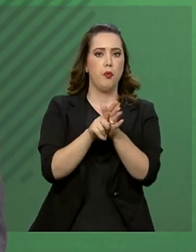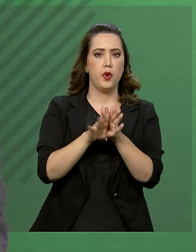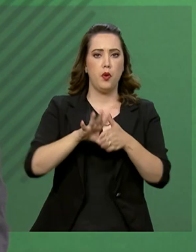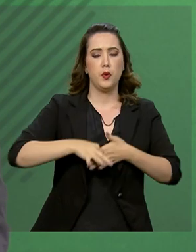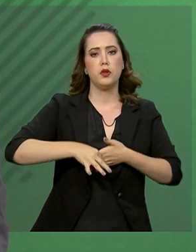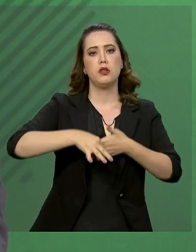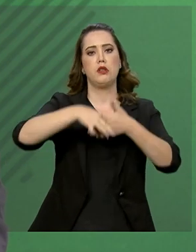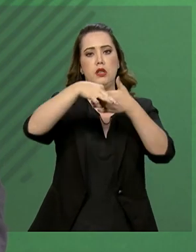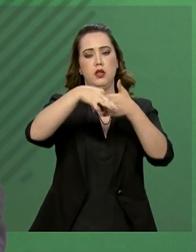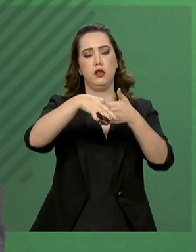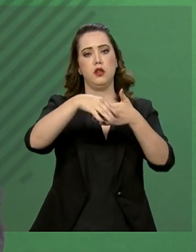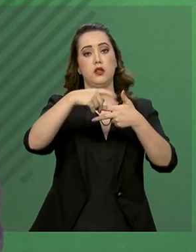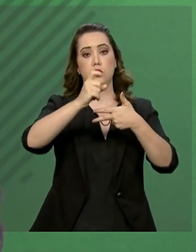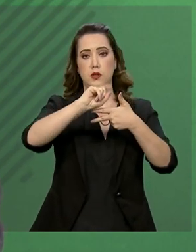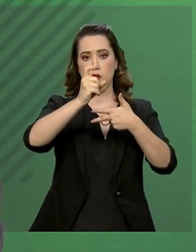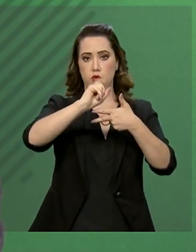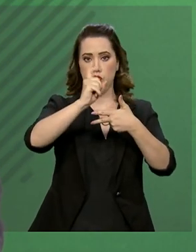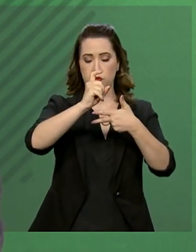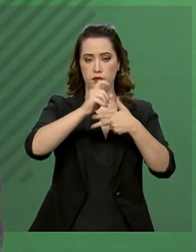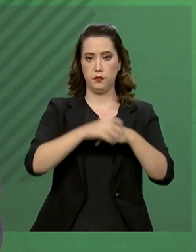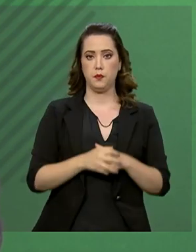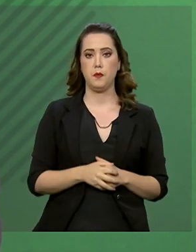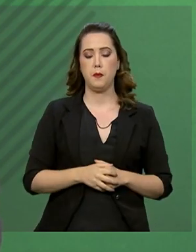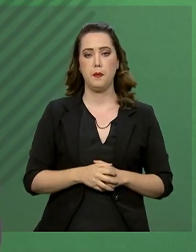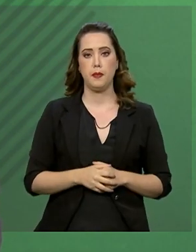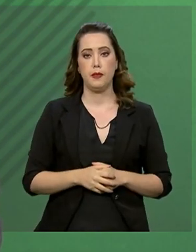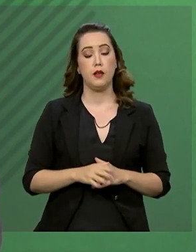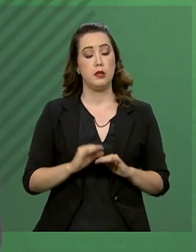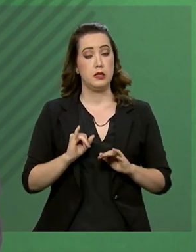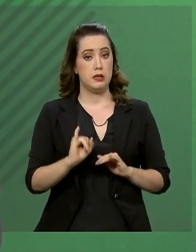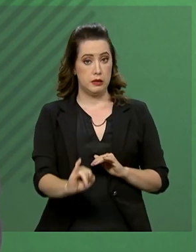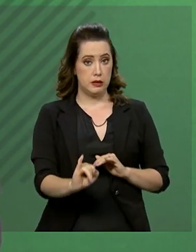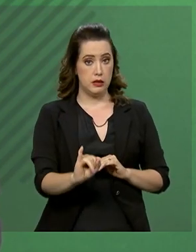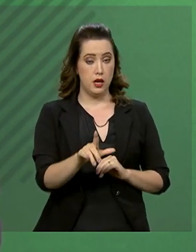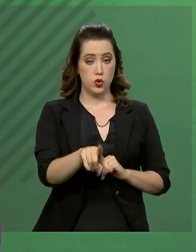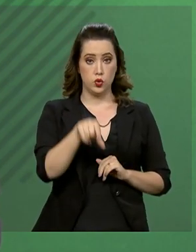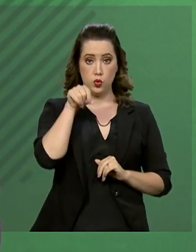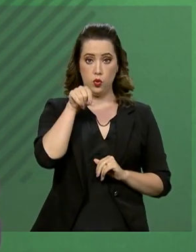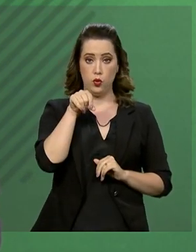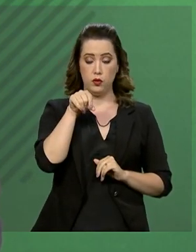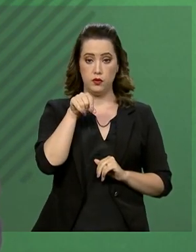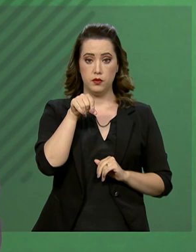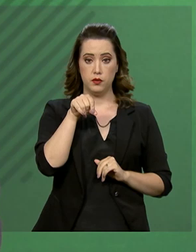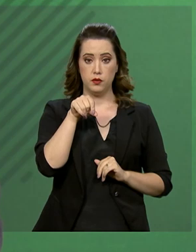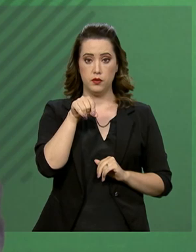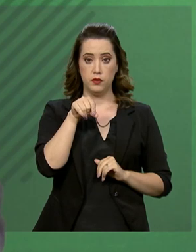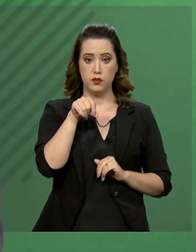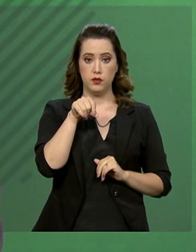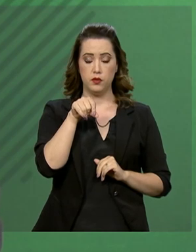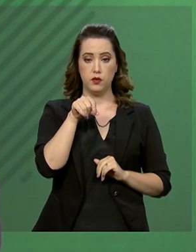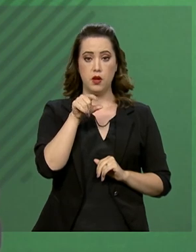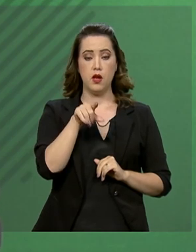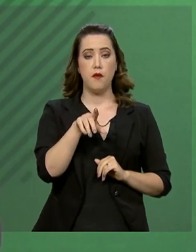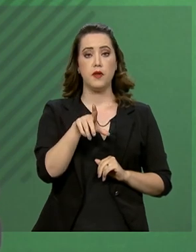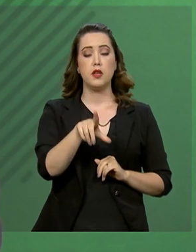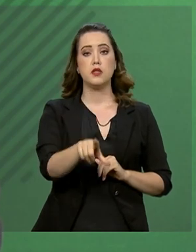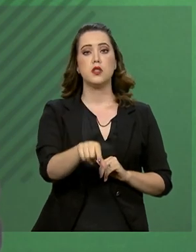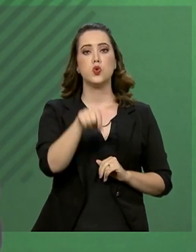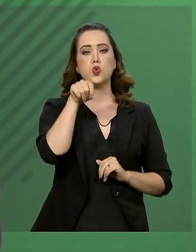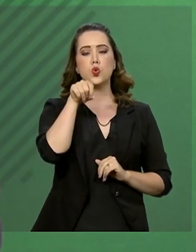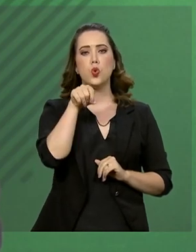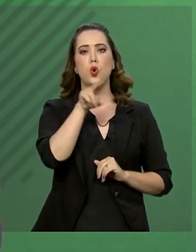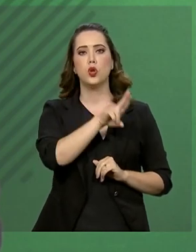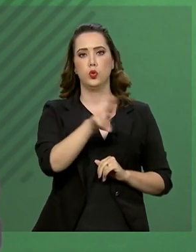chefe do poder executivo. A eventual indicação, perdão, designação do